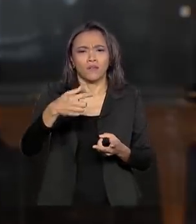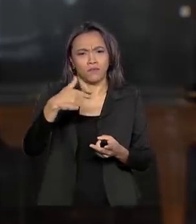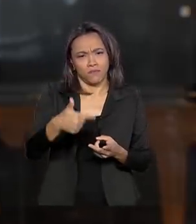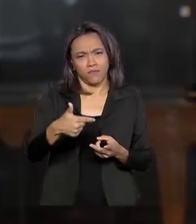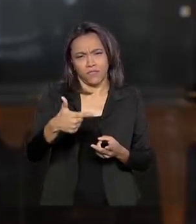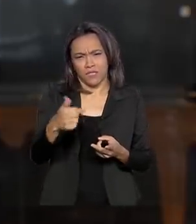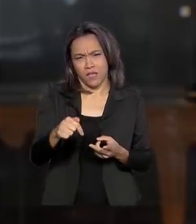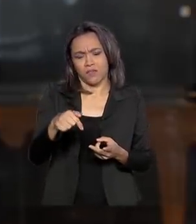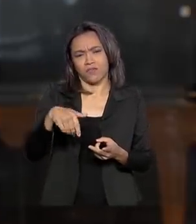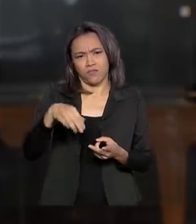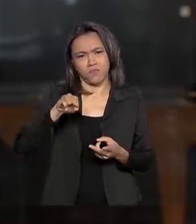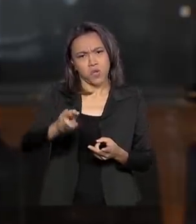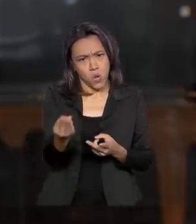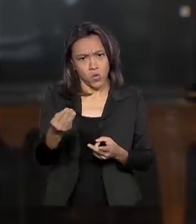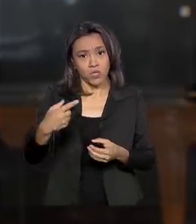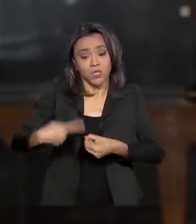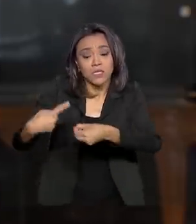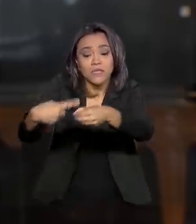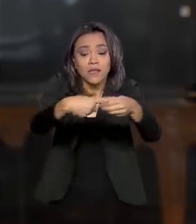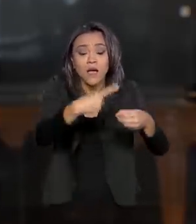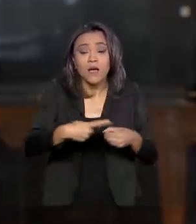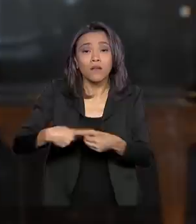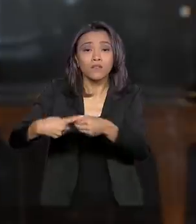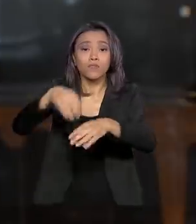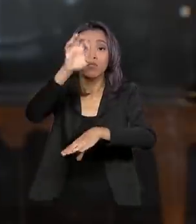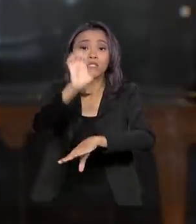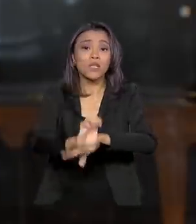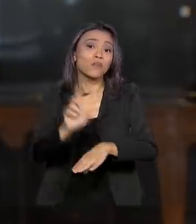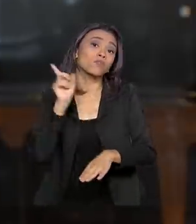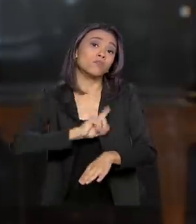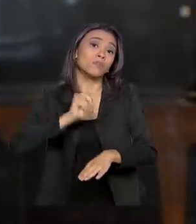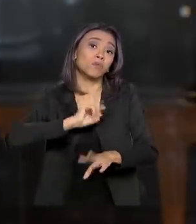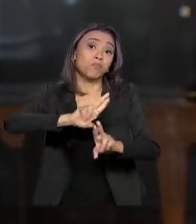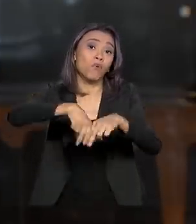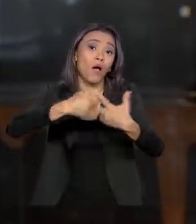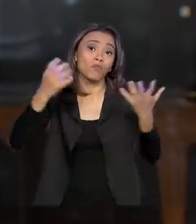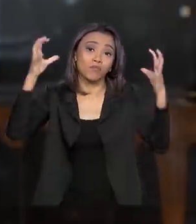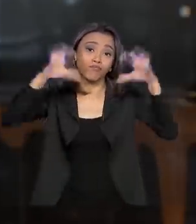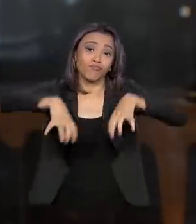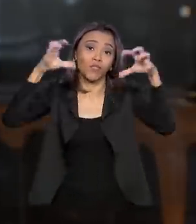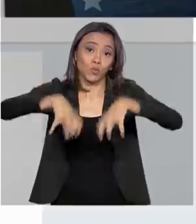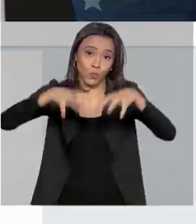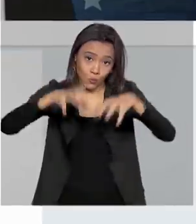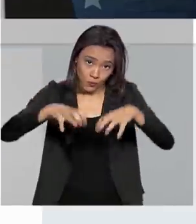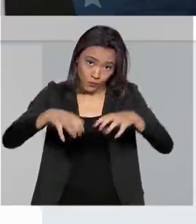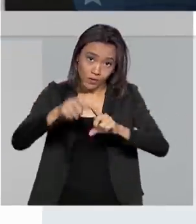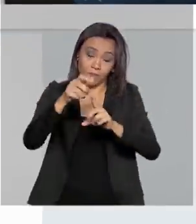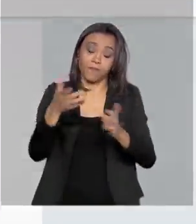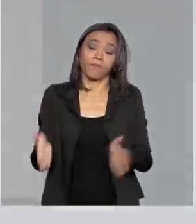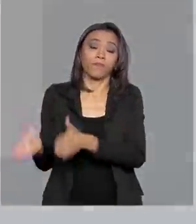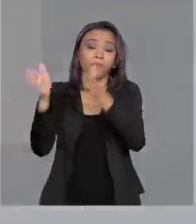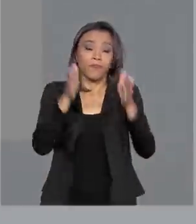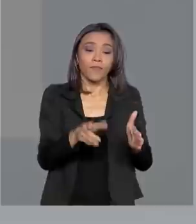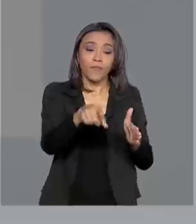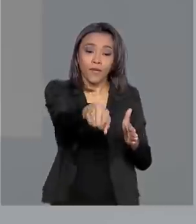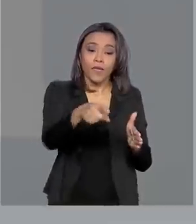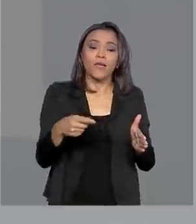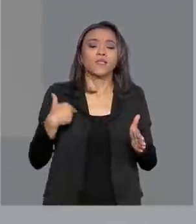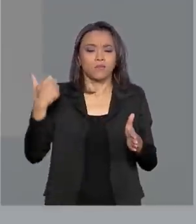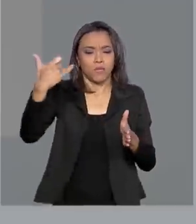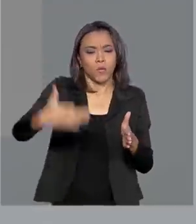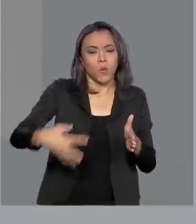Minas Gerais em função das fortes chuvas de janeiro. Pelo Twitter, o presidente Jair Bolsonaro disse que o